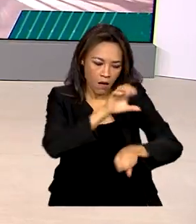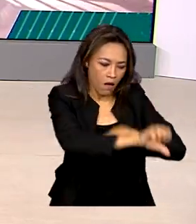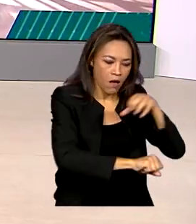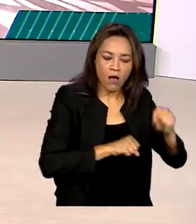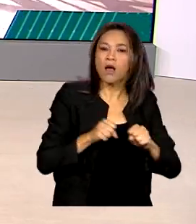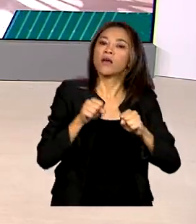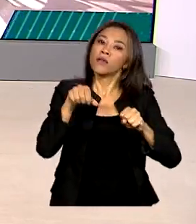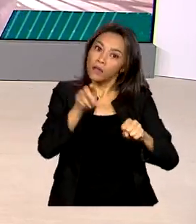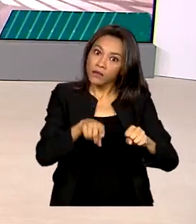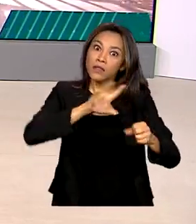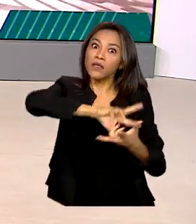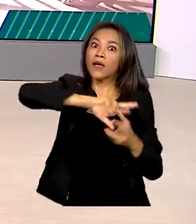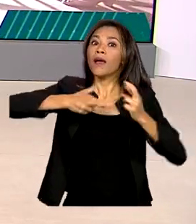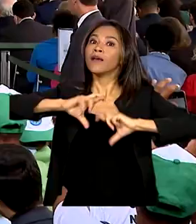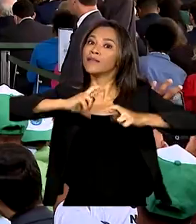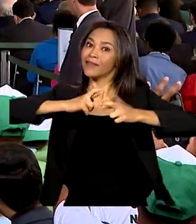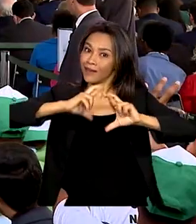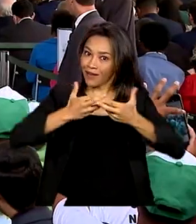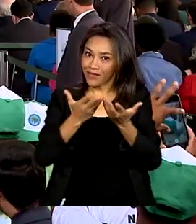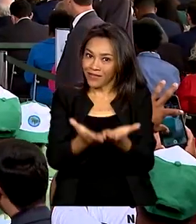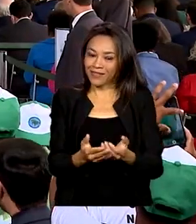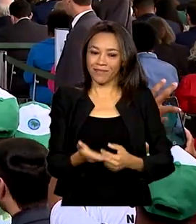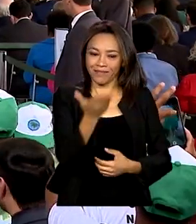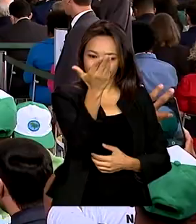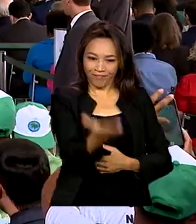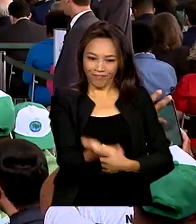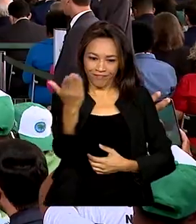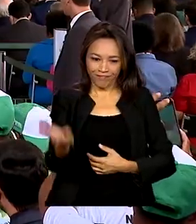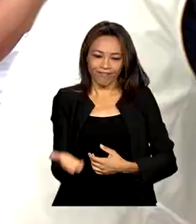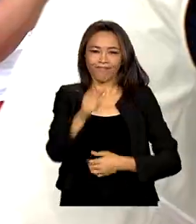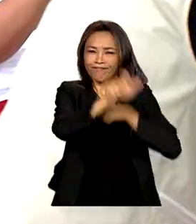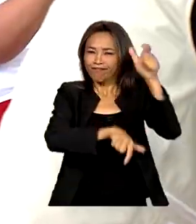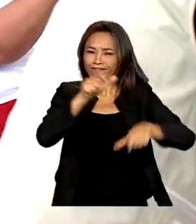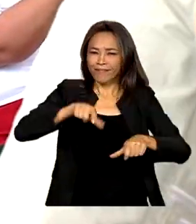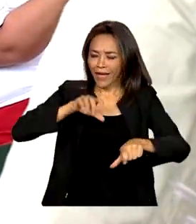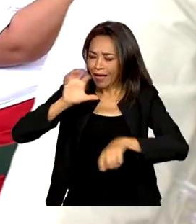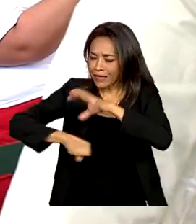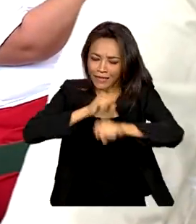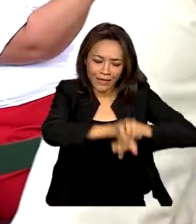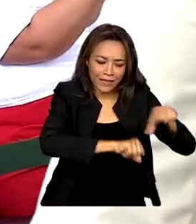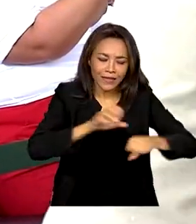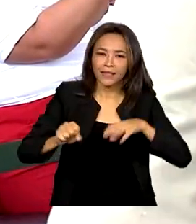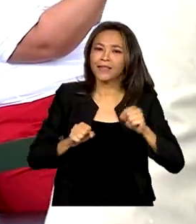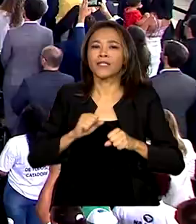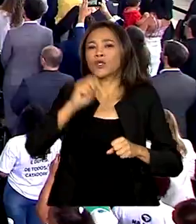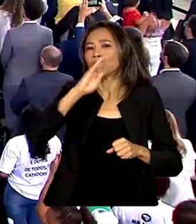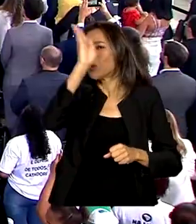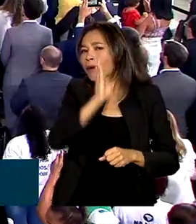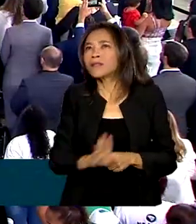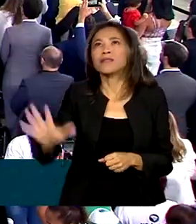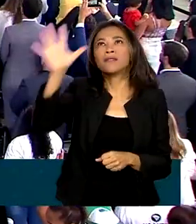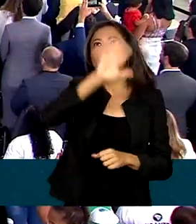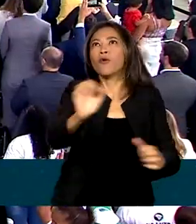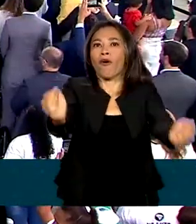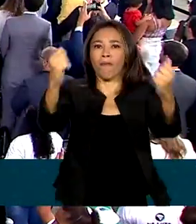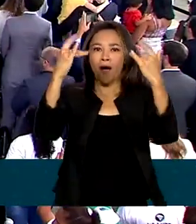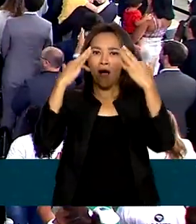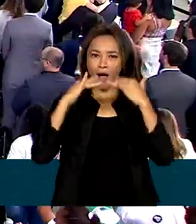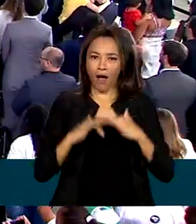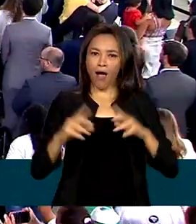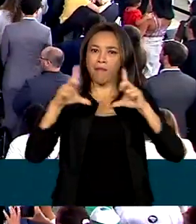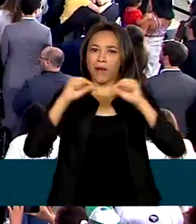reutilizáveis no país. Catadores de todo o país participaram do evento em Brasília, no Salão Nobre do